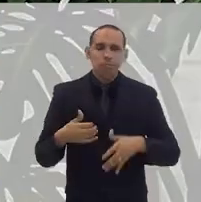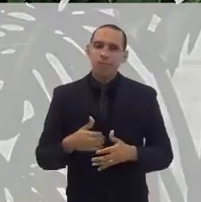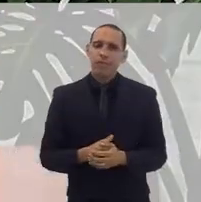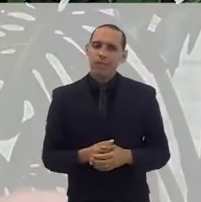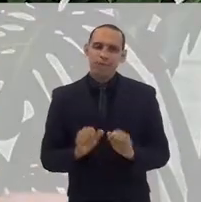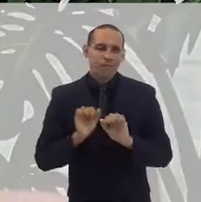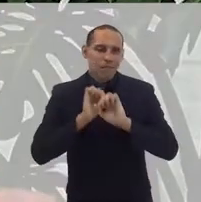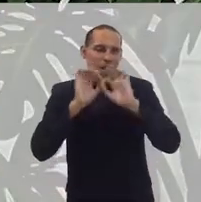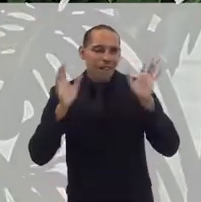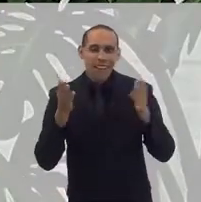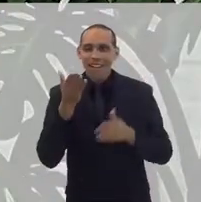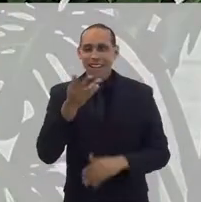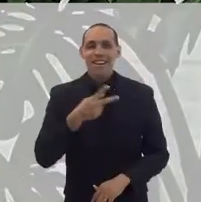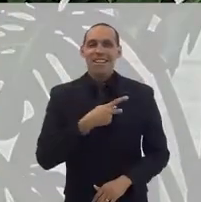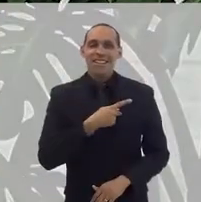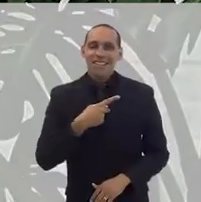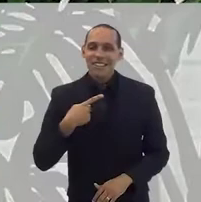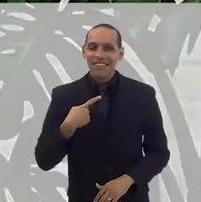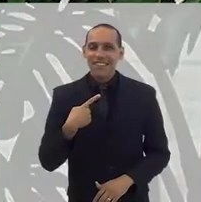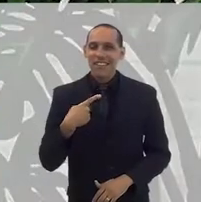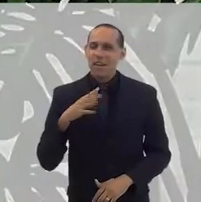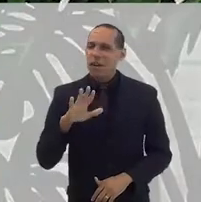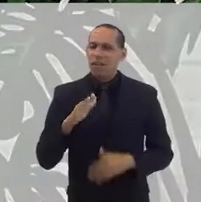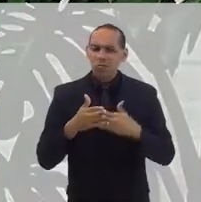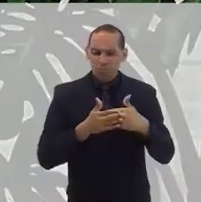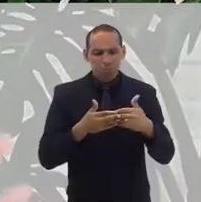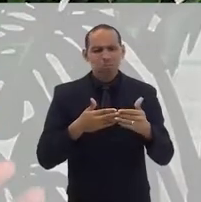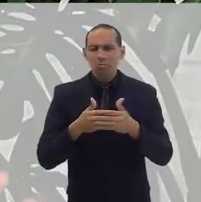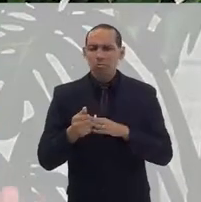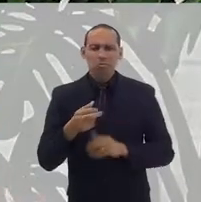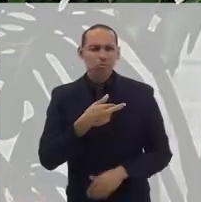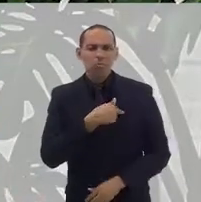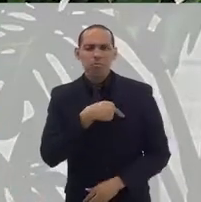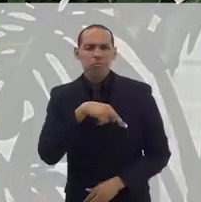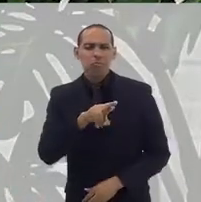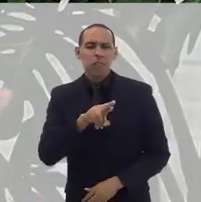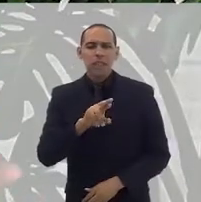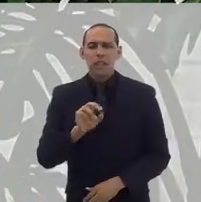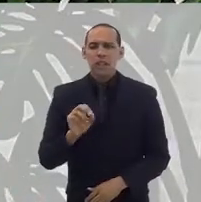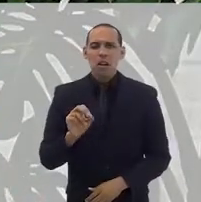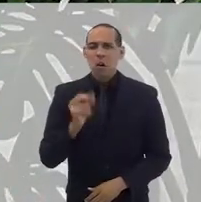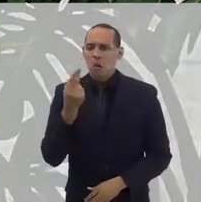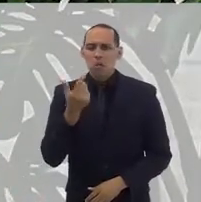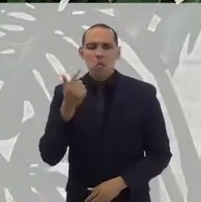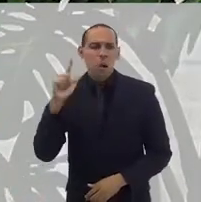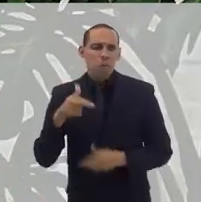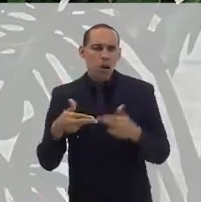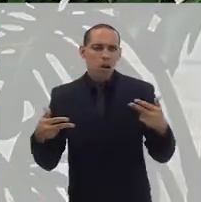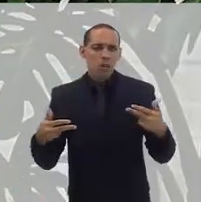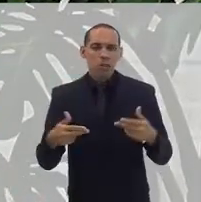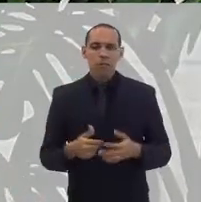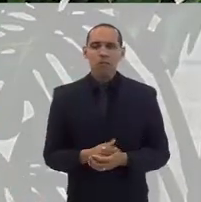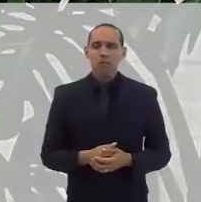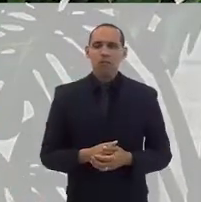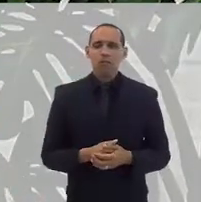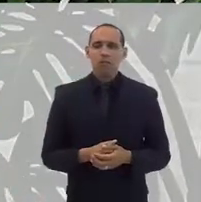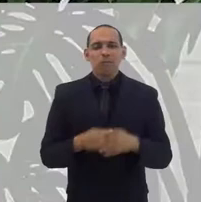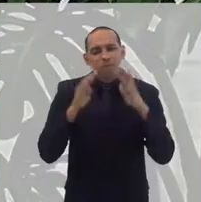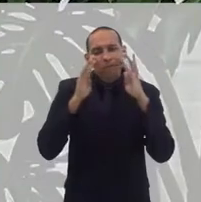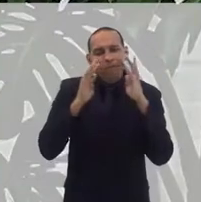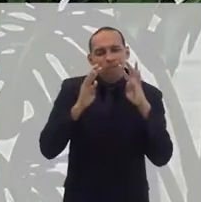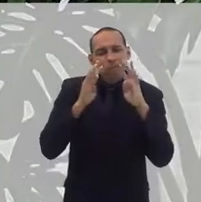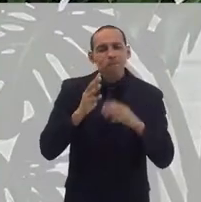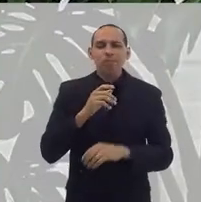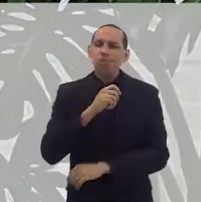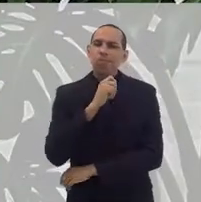é claro, o senhor é pastor, mas independente de religião ou de qualquer coisa, te